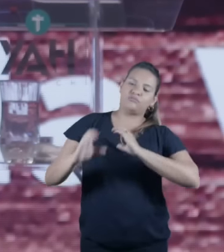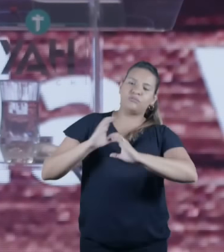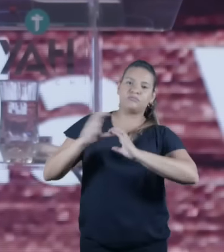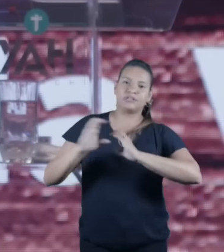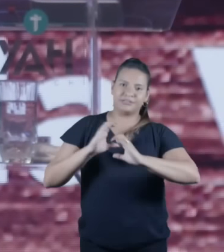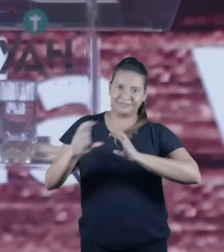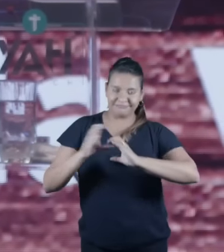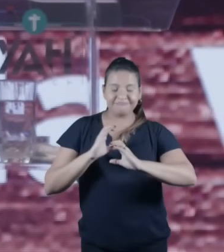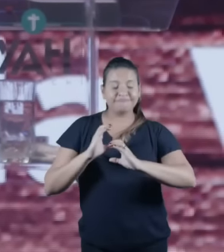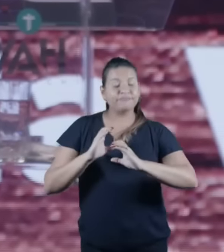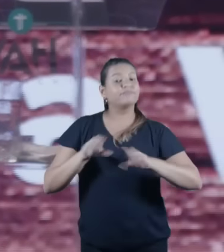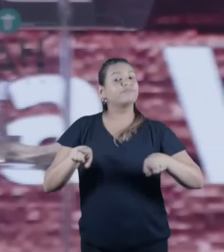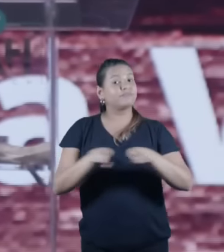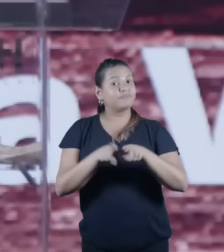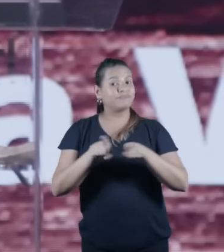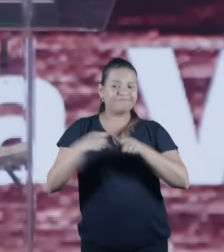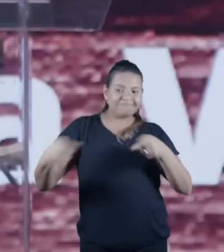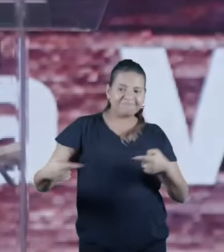também na questão cultural